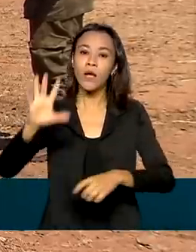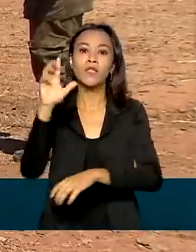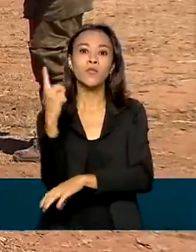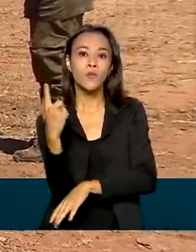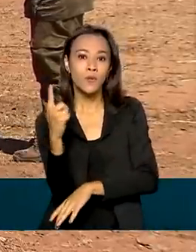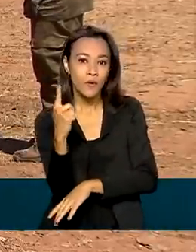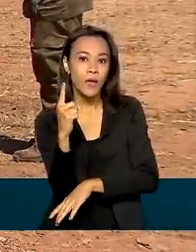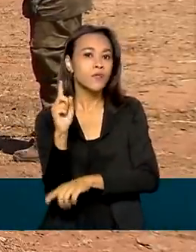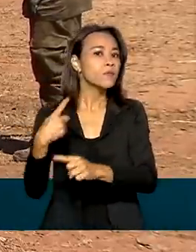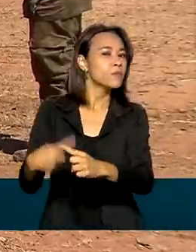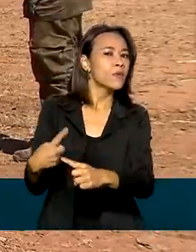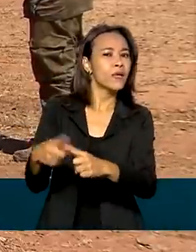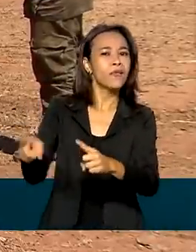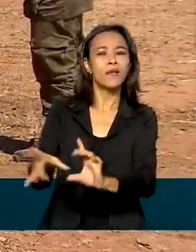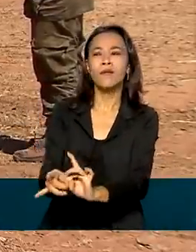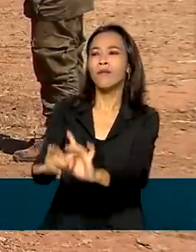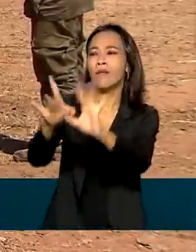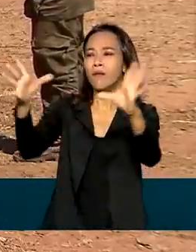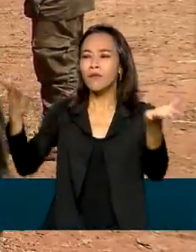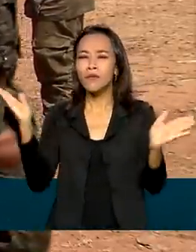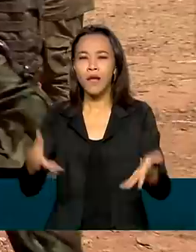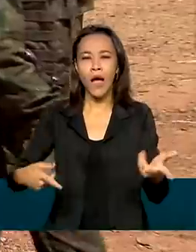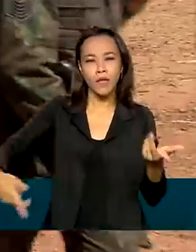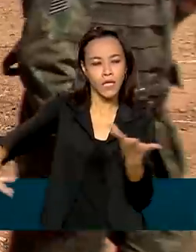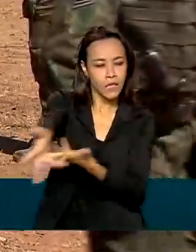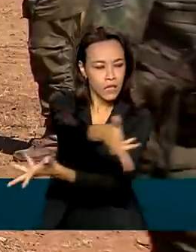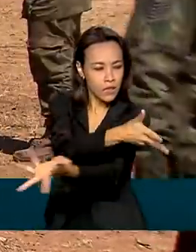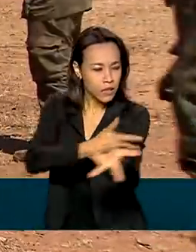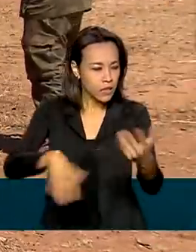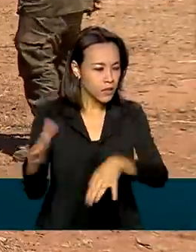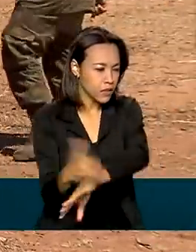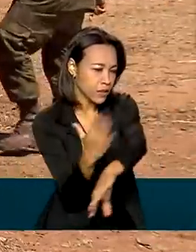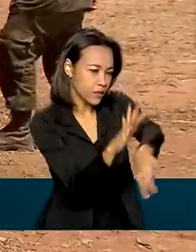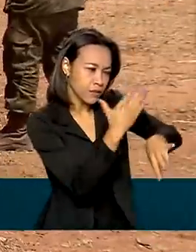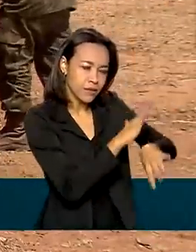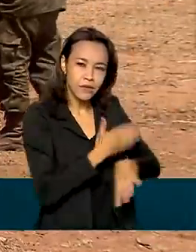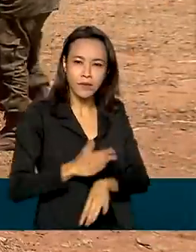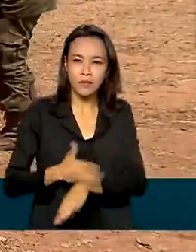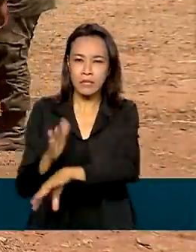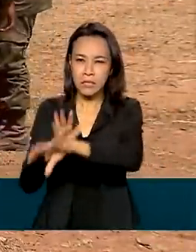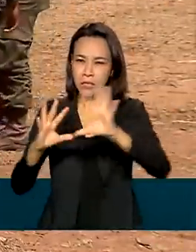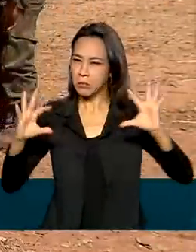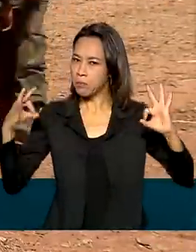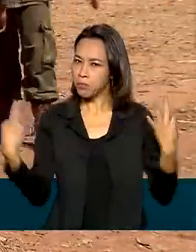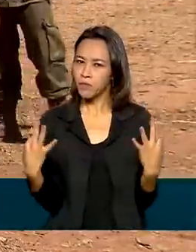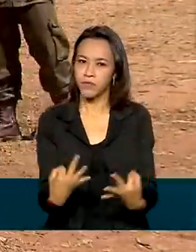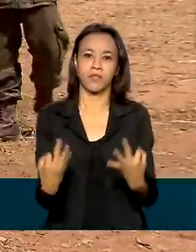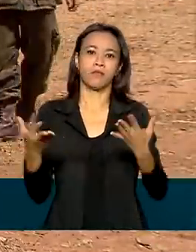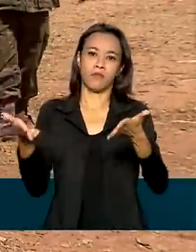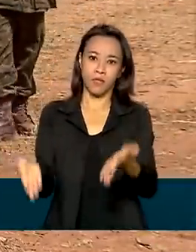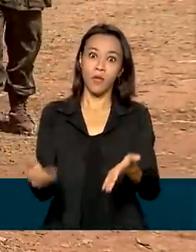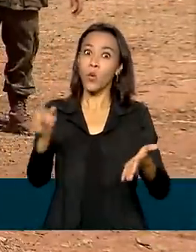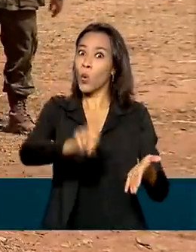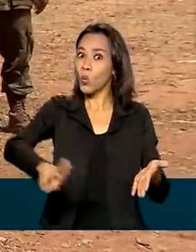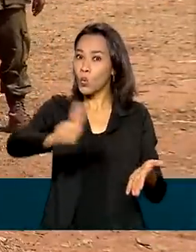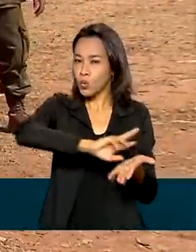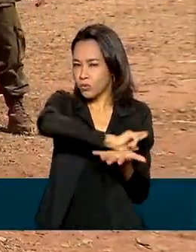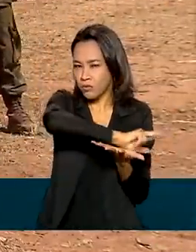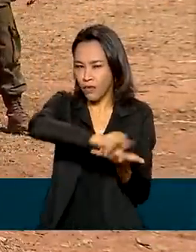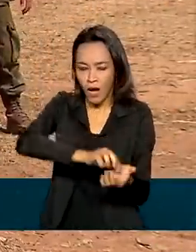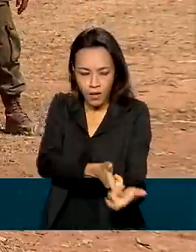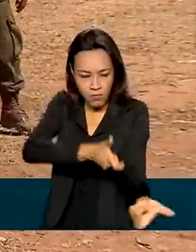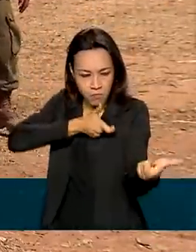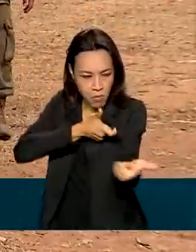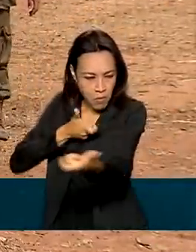porque oferece autonomia para os fuzileiros navais fazerem uma operação, um treinamento completo, com uso de todo tipo de armamento,